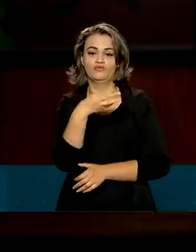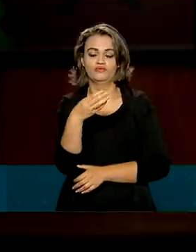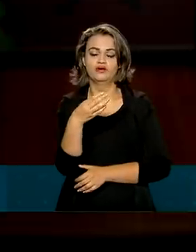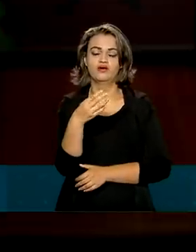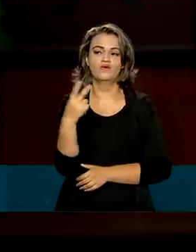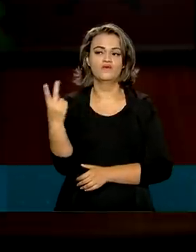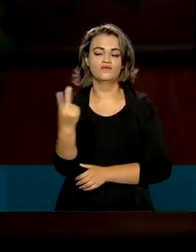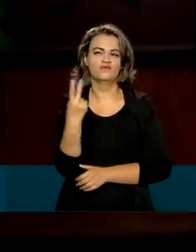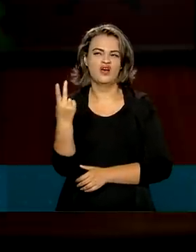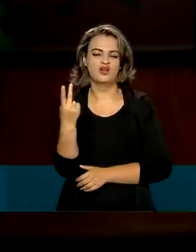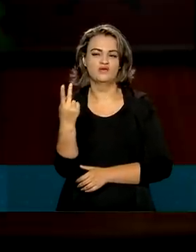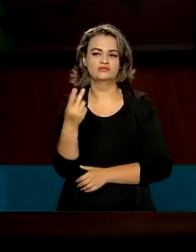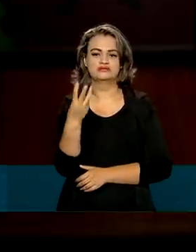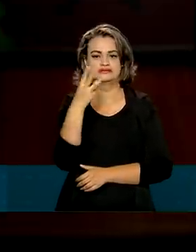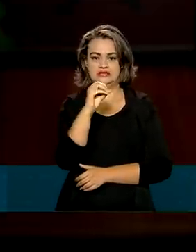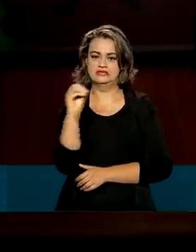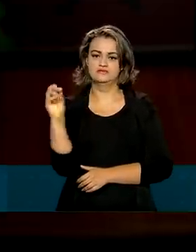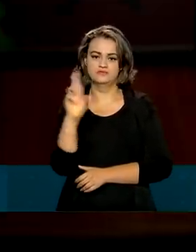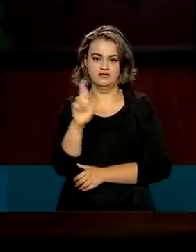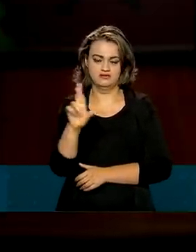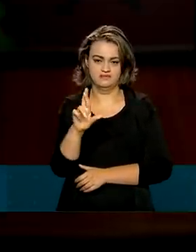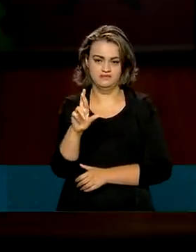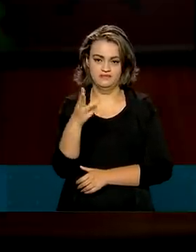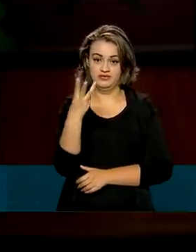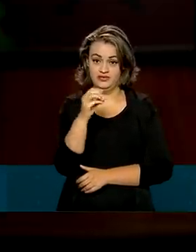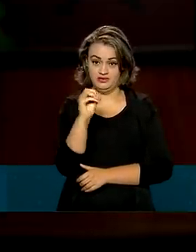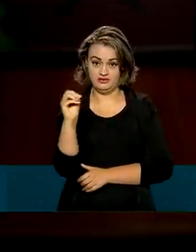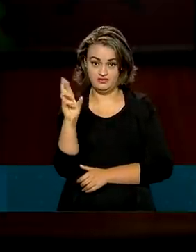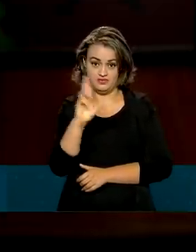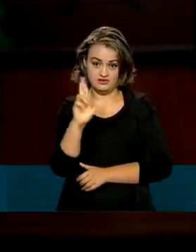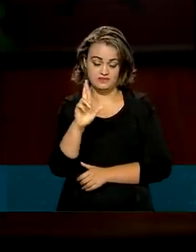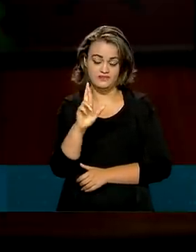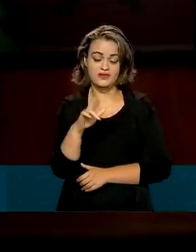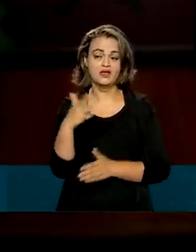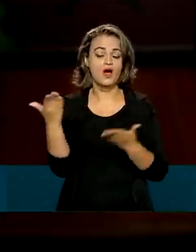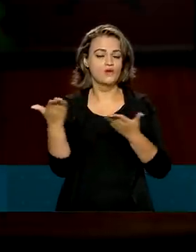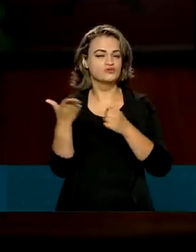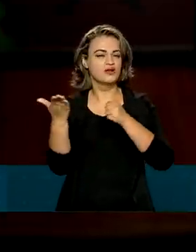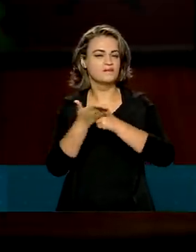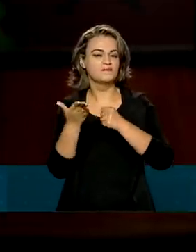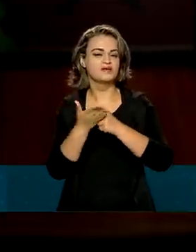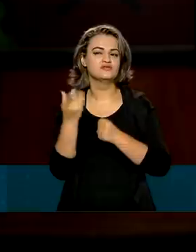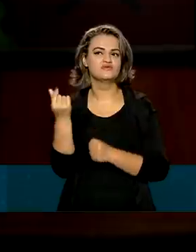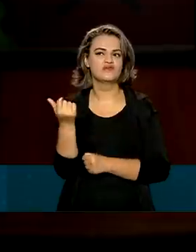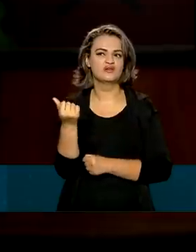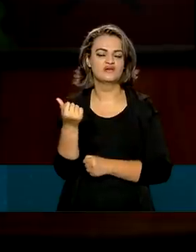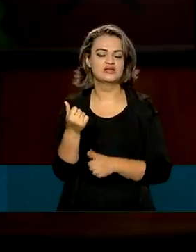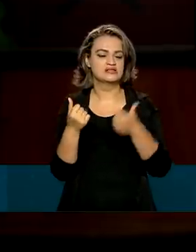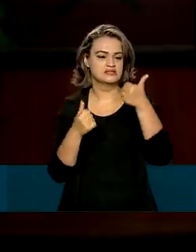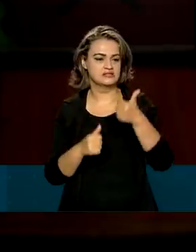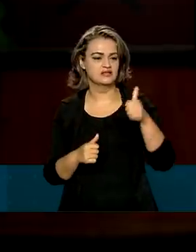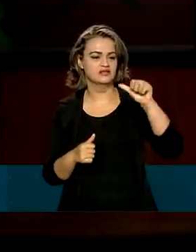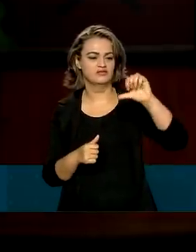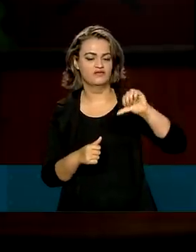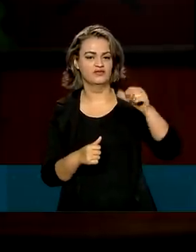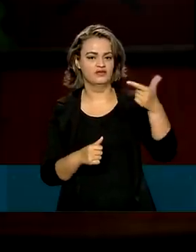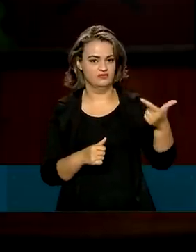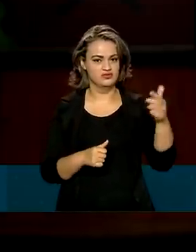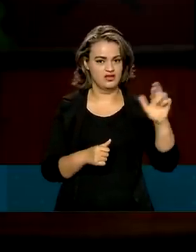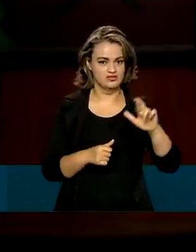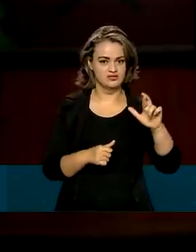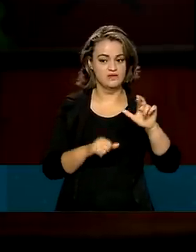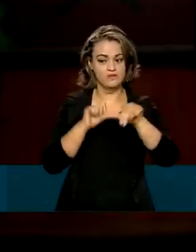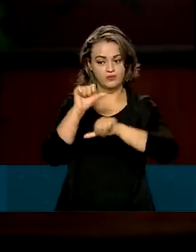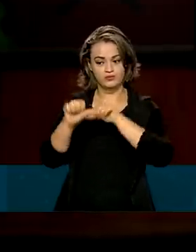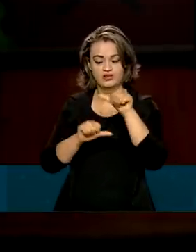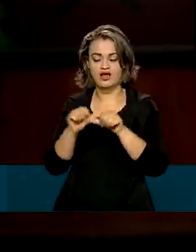será, no mínimo, R$ 300. Hoje em dia, a média do Bolsa Família equivale a R$ 192. Vamos passar